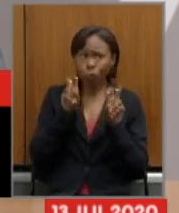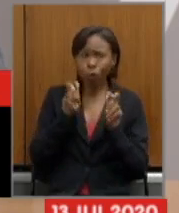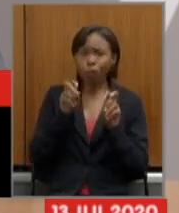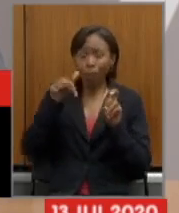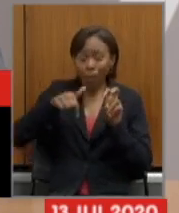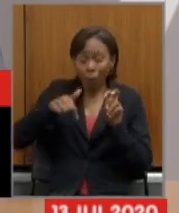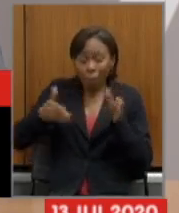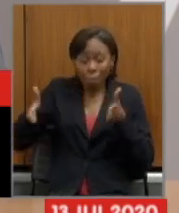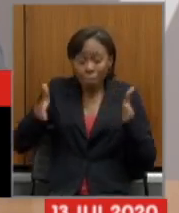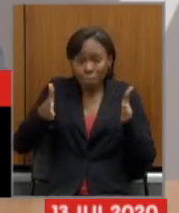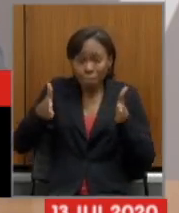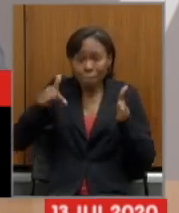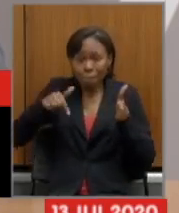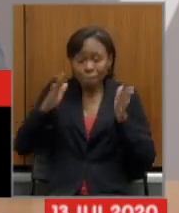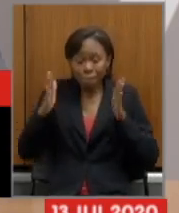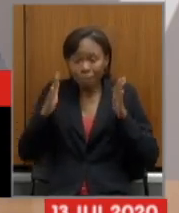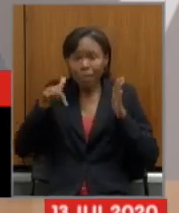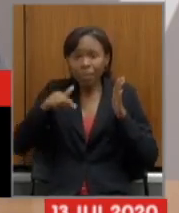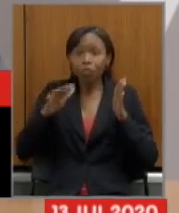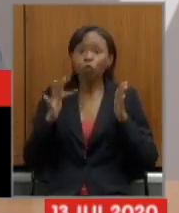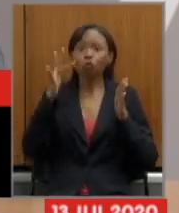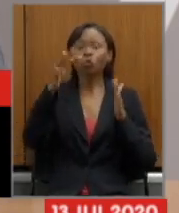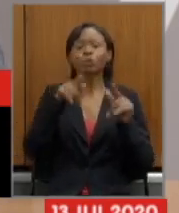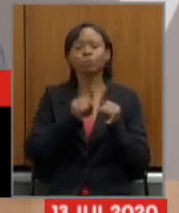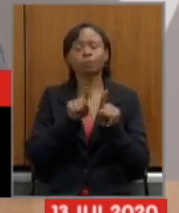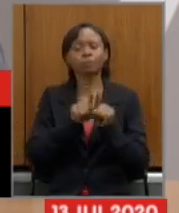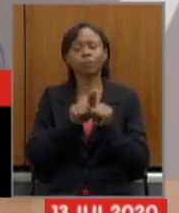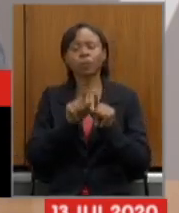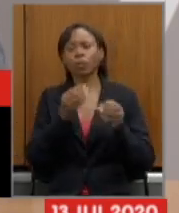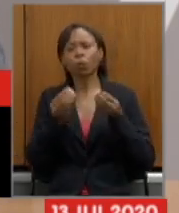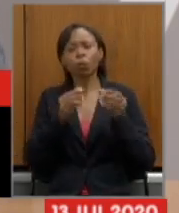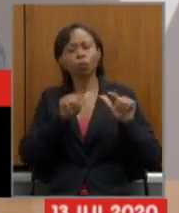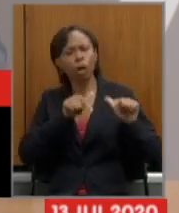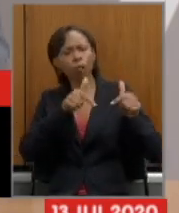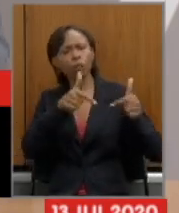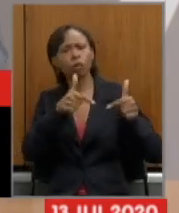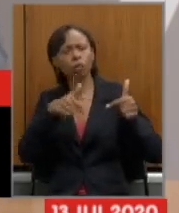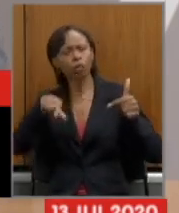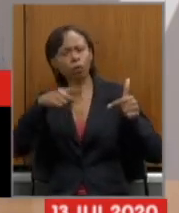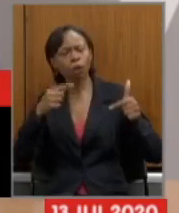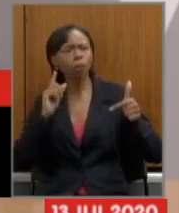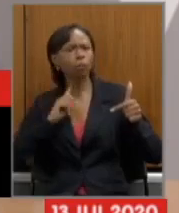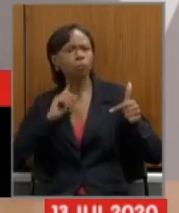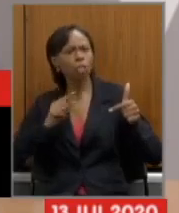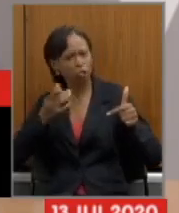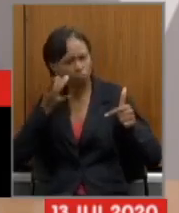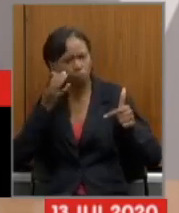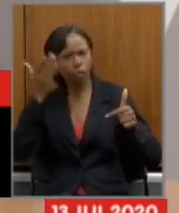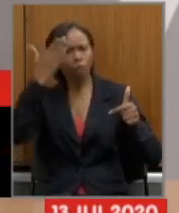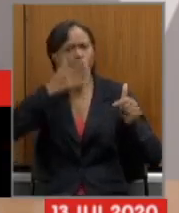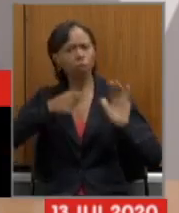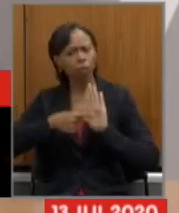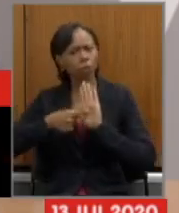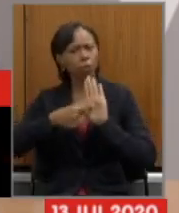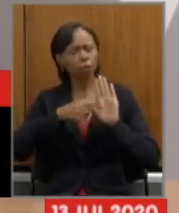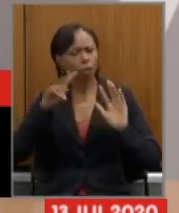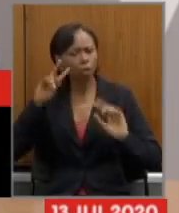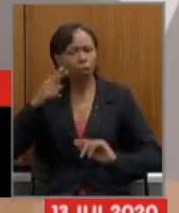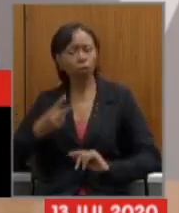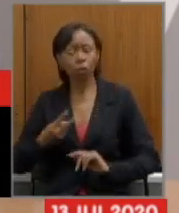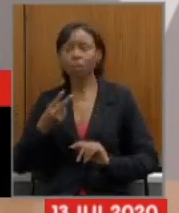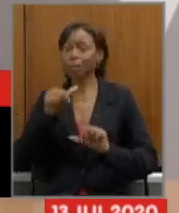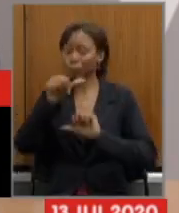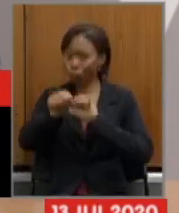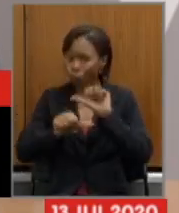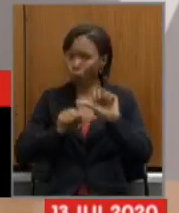ações que a gente quer que o nosso estado seja reconhecido das ações que a gente quer que no final das contas vão gerar como eu disse essa mudança estrutural